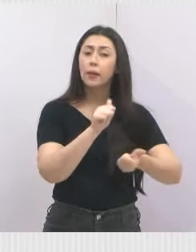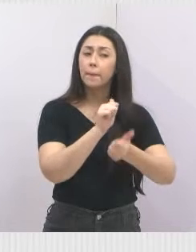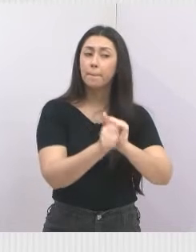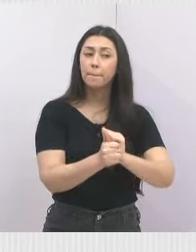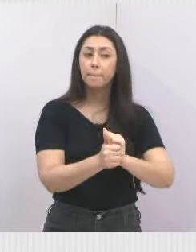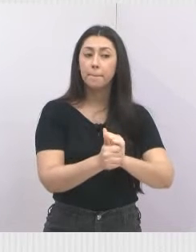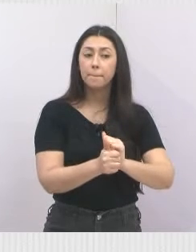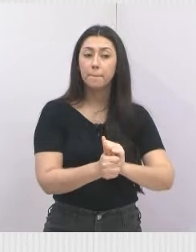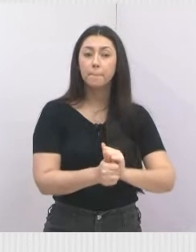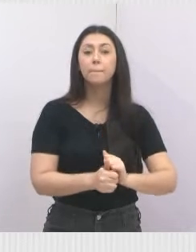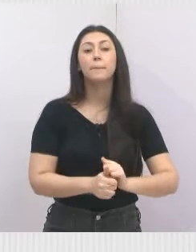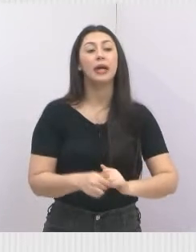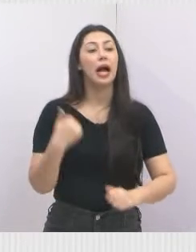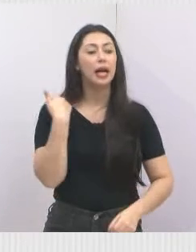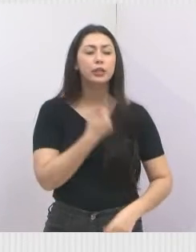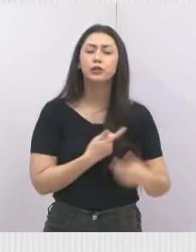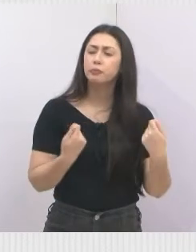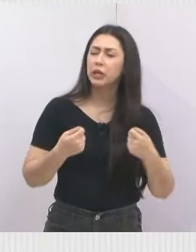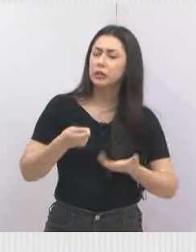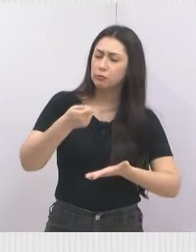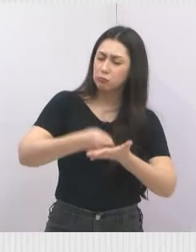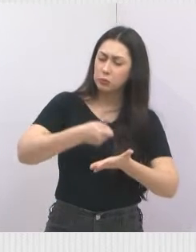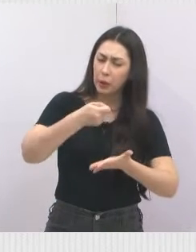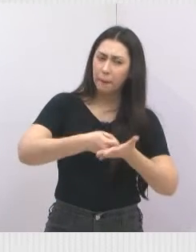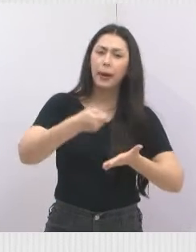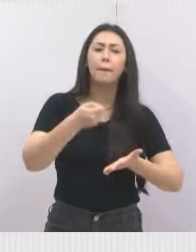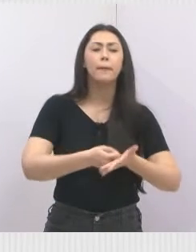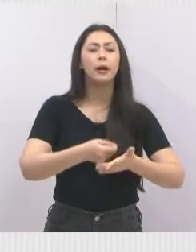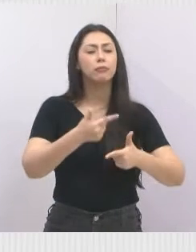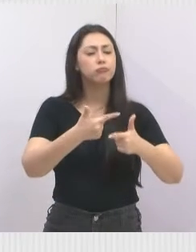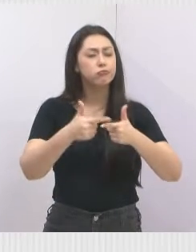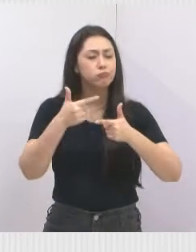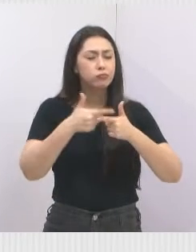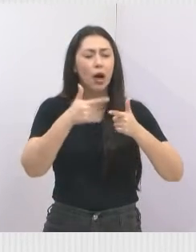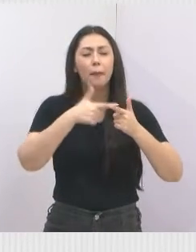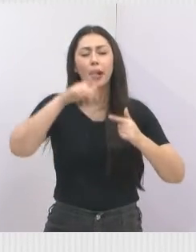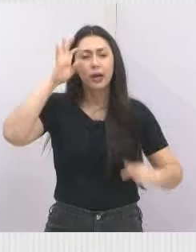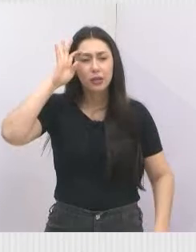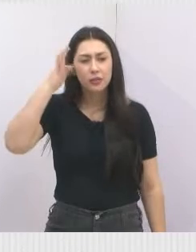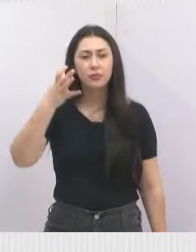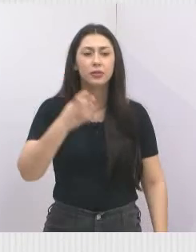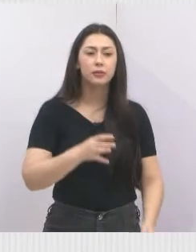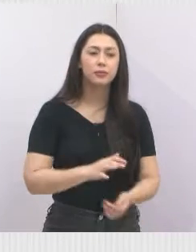Jardim Dindinha, vamos pegar no pé do Poder Público para resolver esse problema dessa quadra.